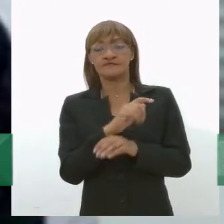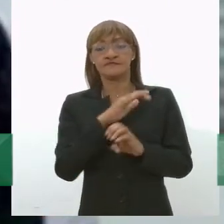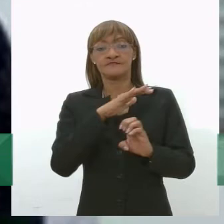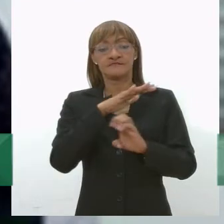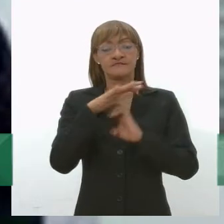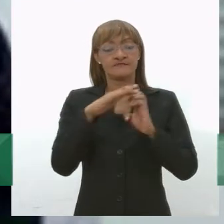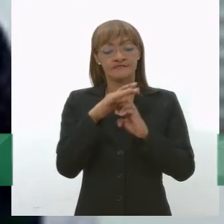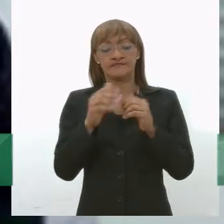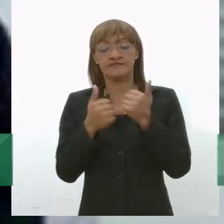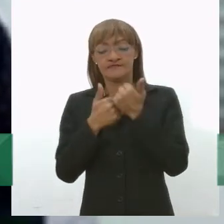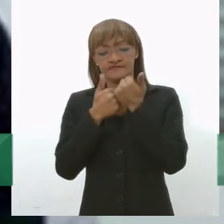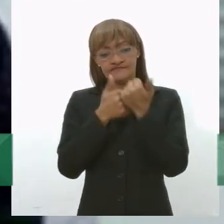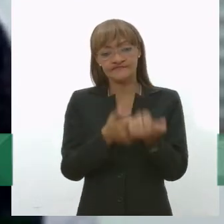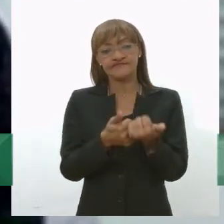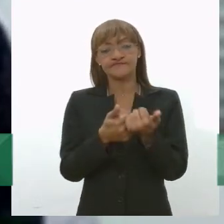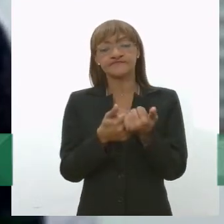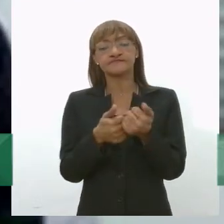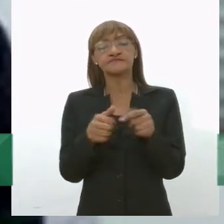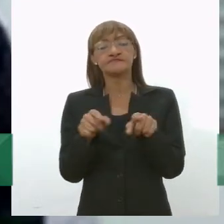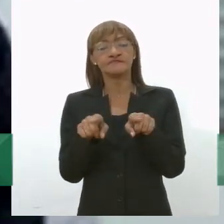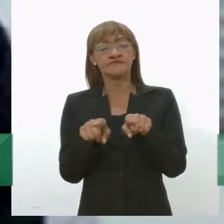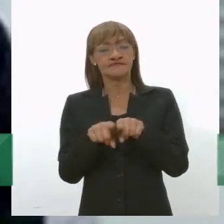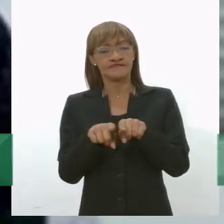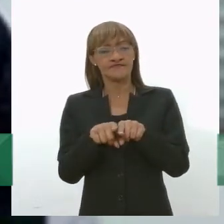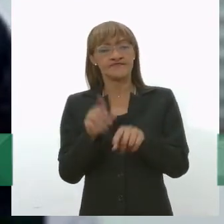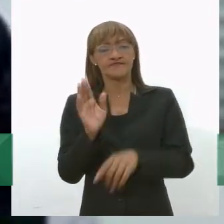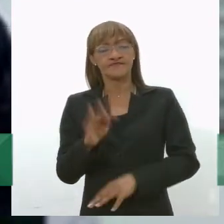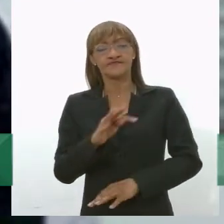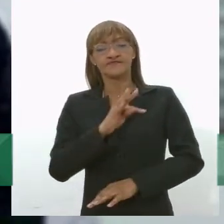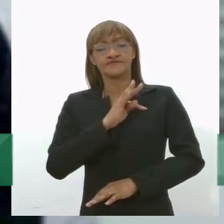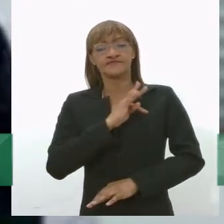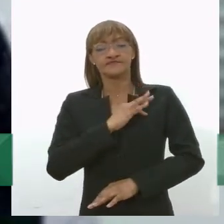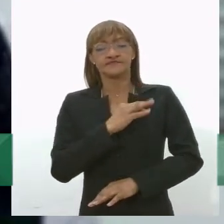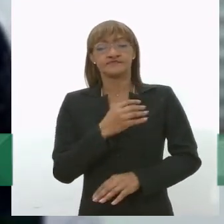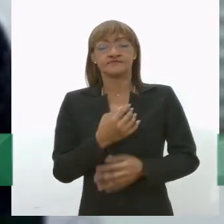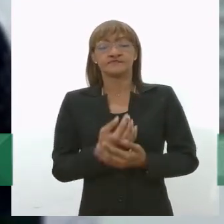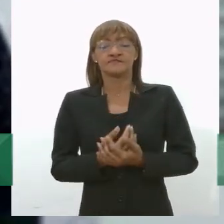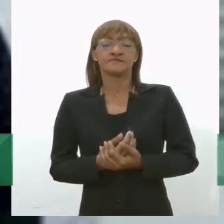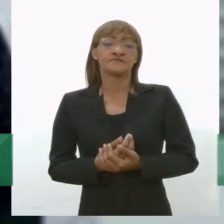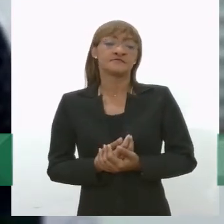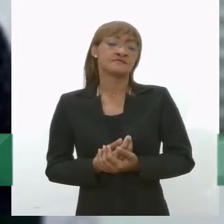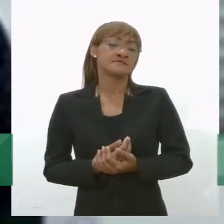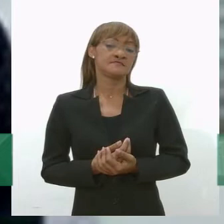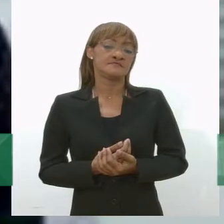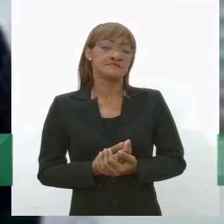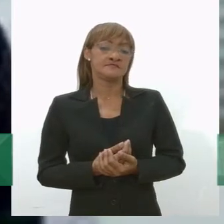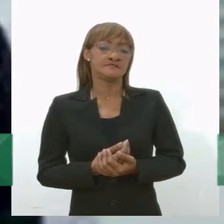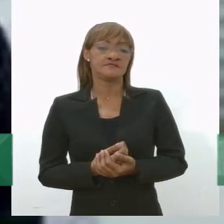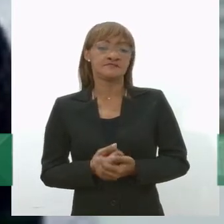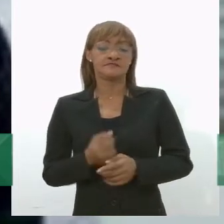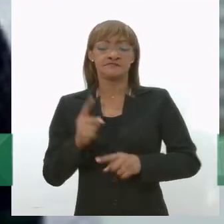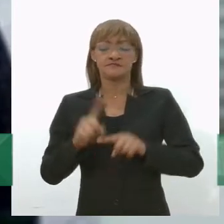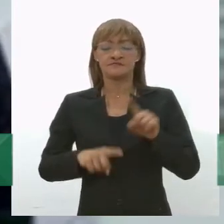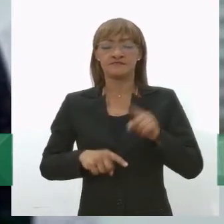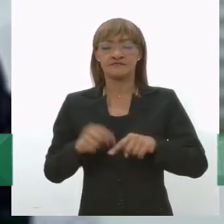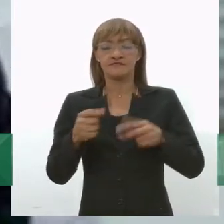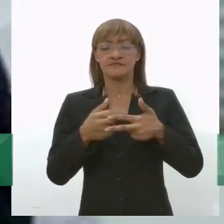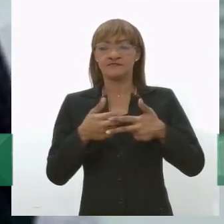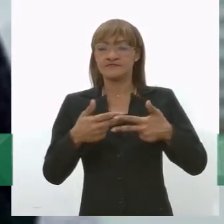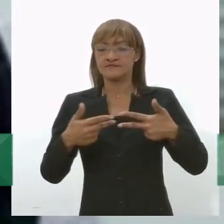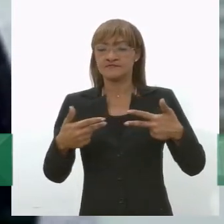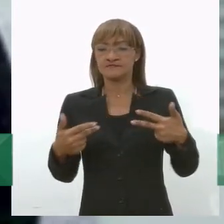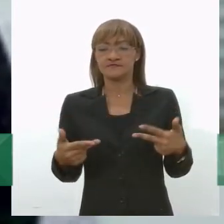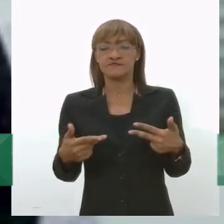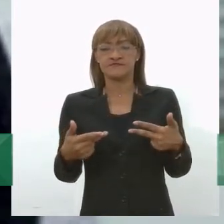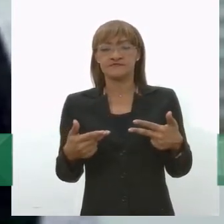no suporte técnico, no suporte com equipamentos, para que em